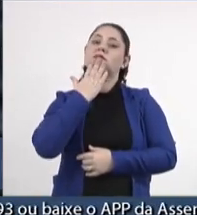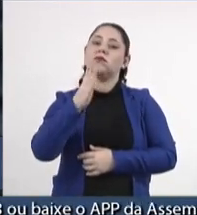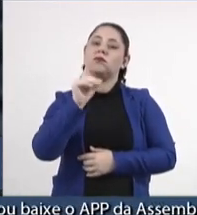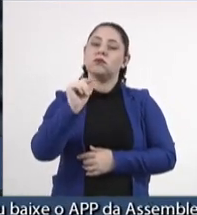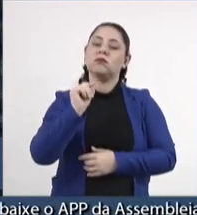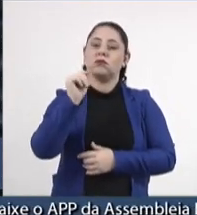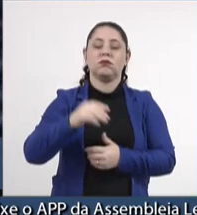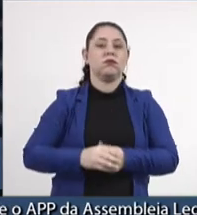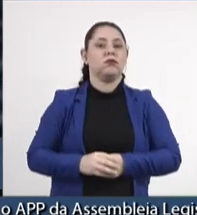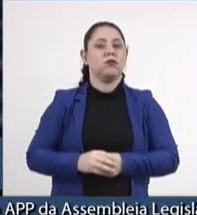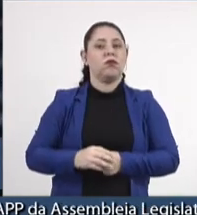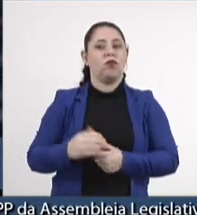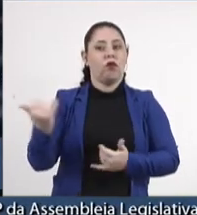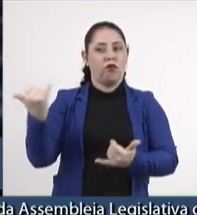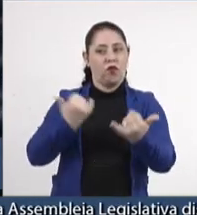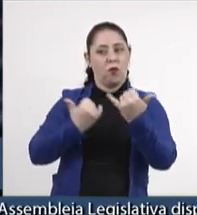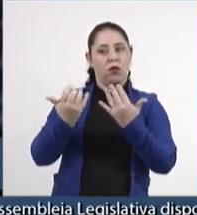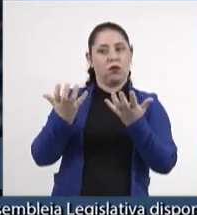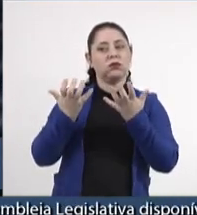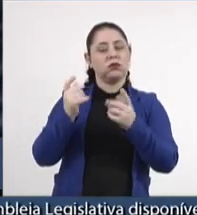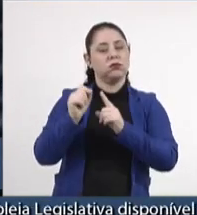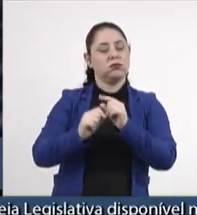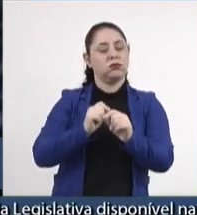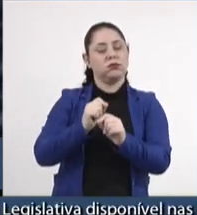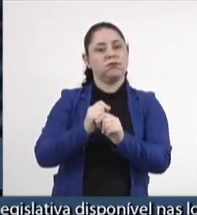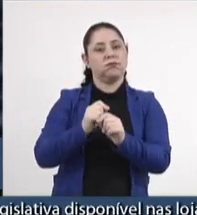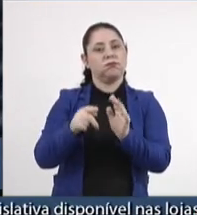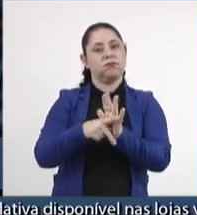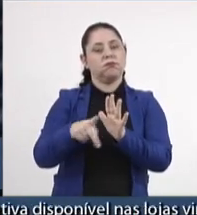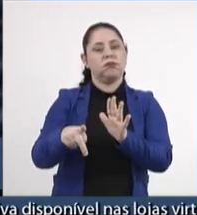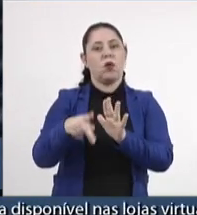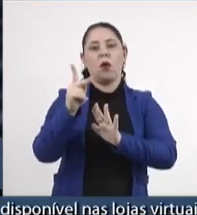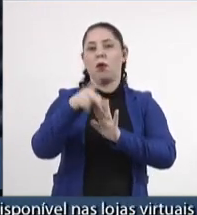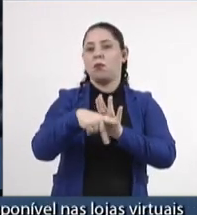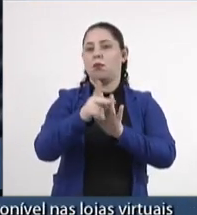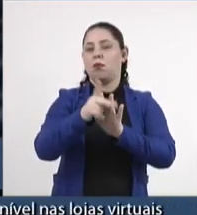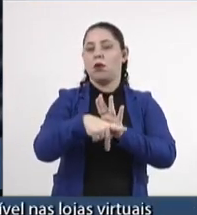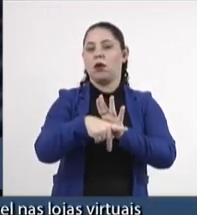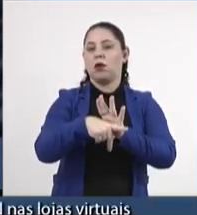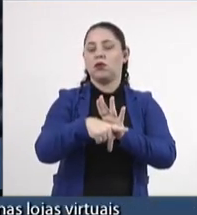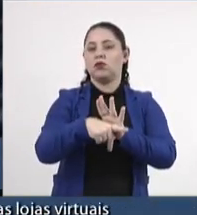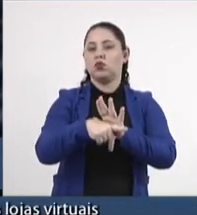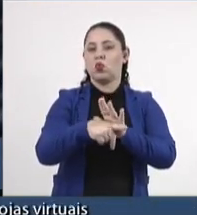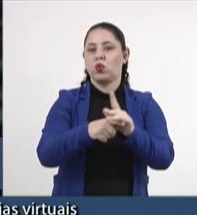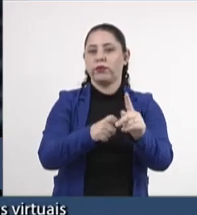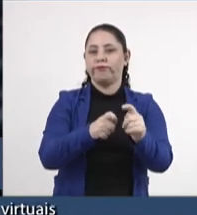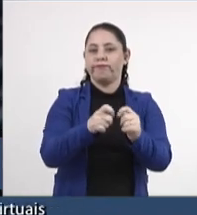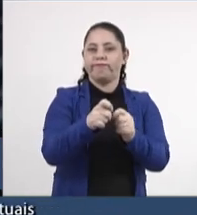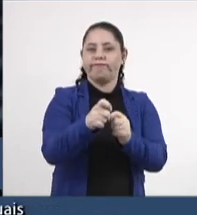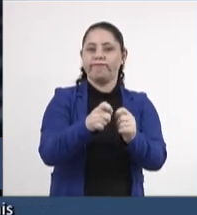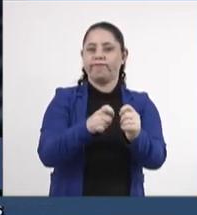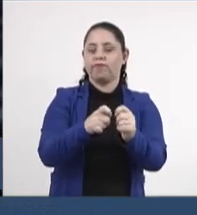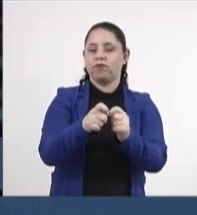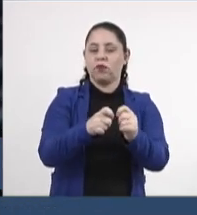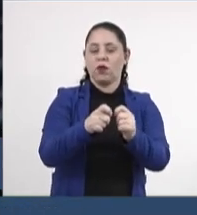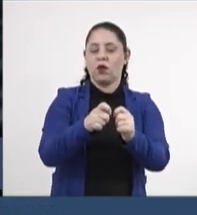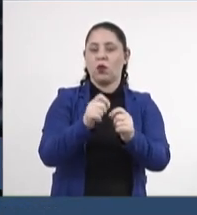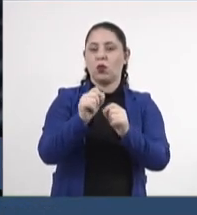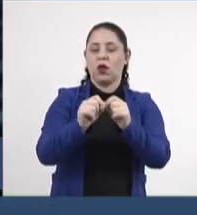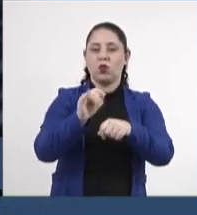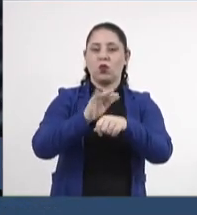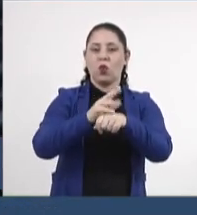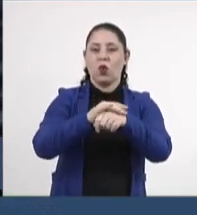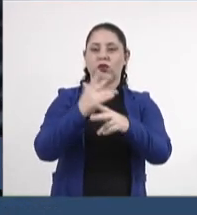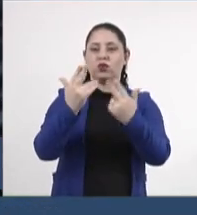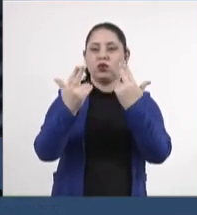informações a respeito do plano de contingenciamento das arboviroses